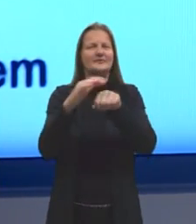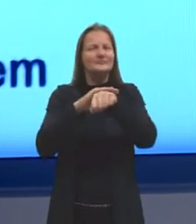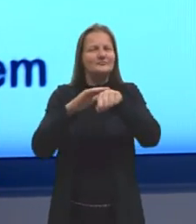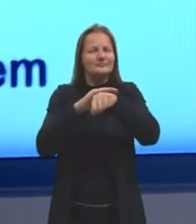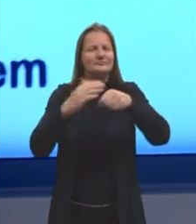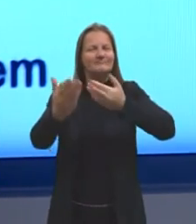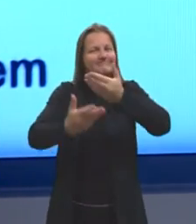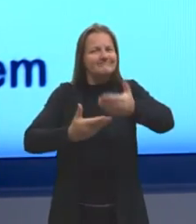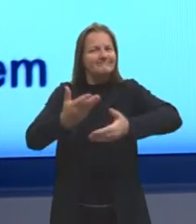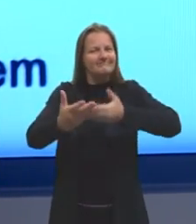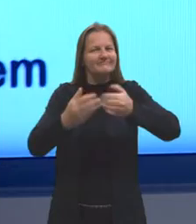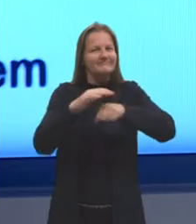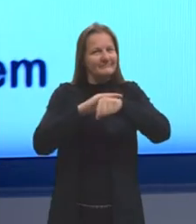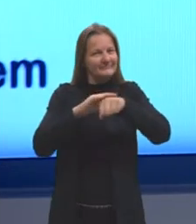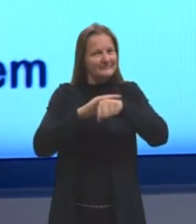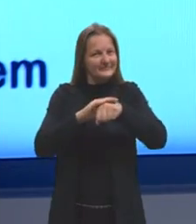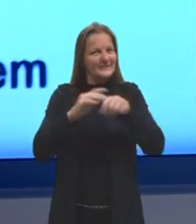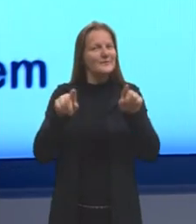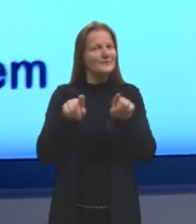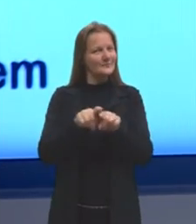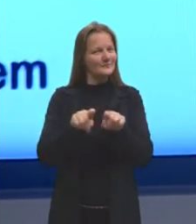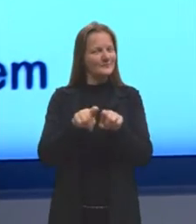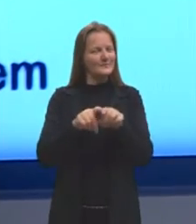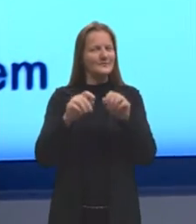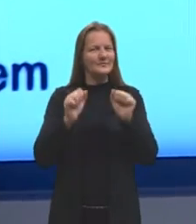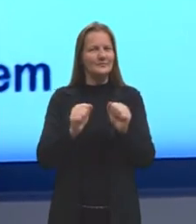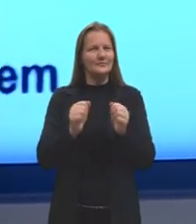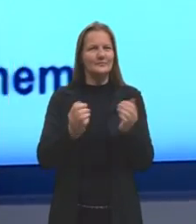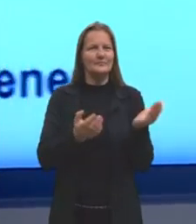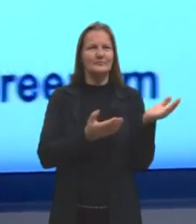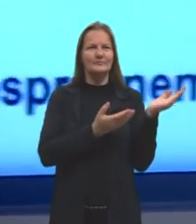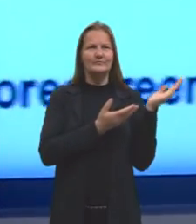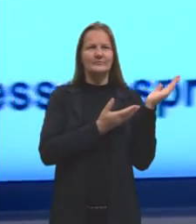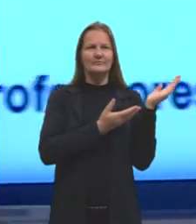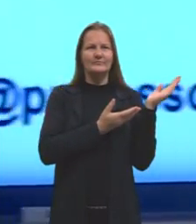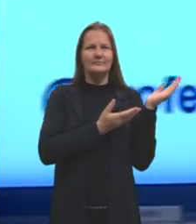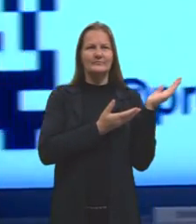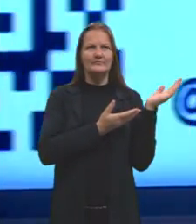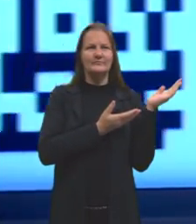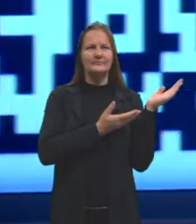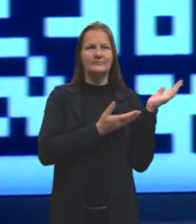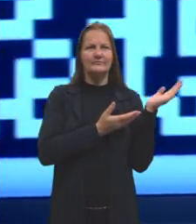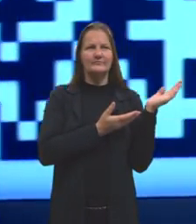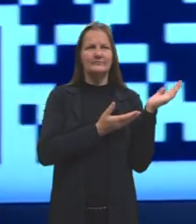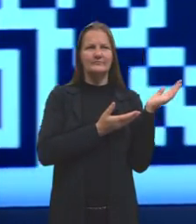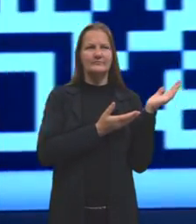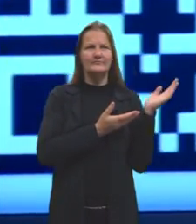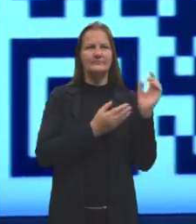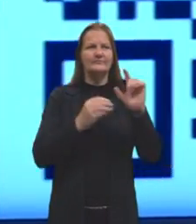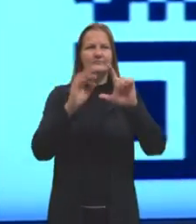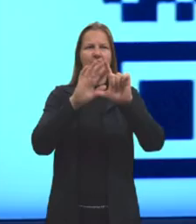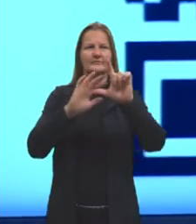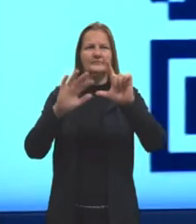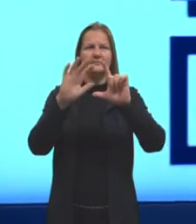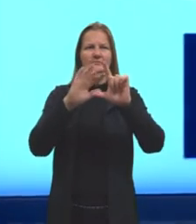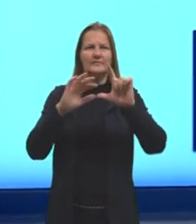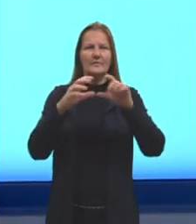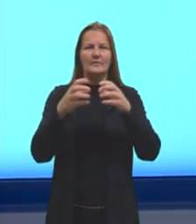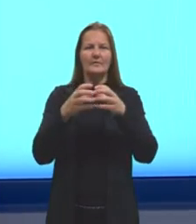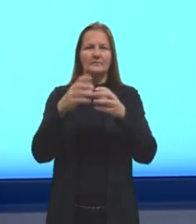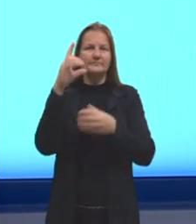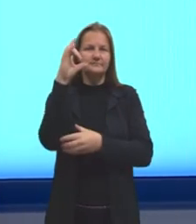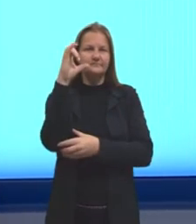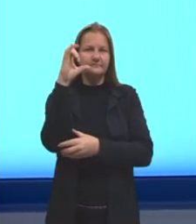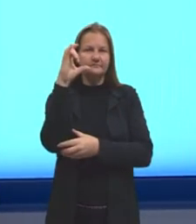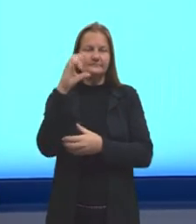aqui por essas redes e também um pouquinho ao lado a gente tem aí o Instagram dos professores do